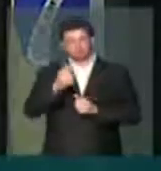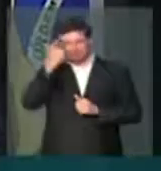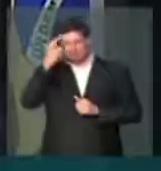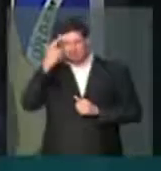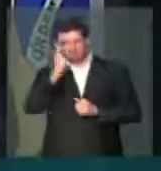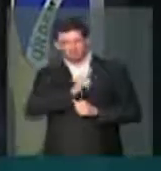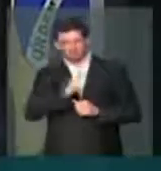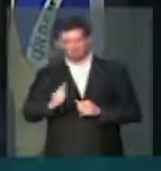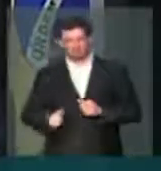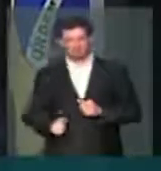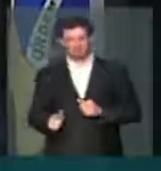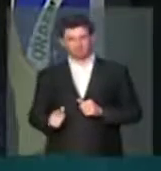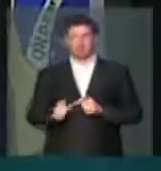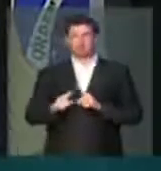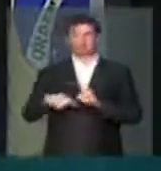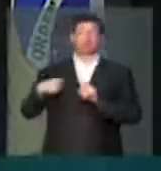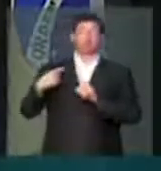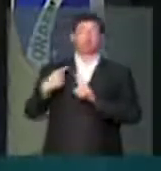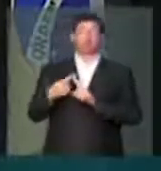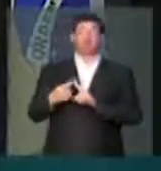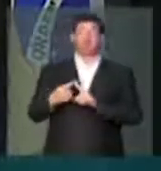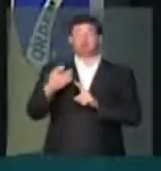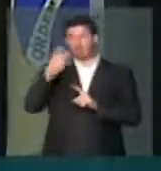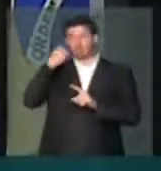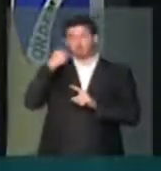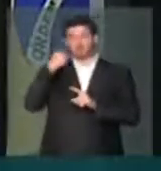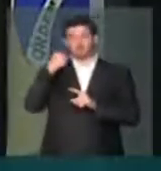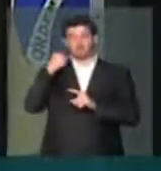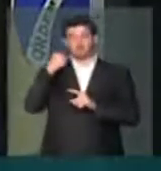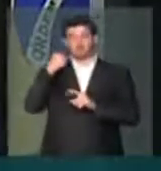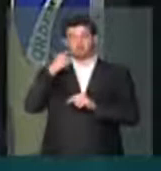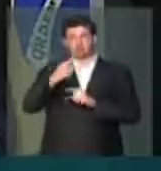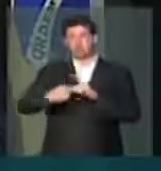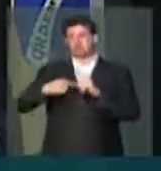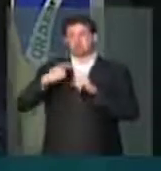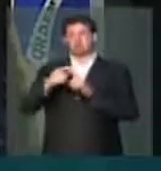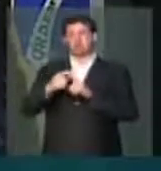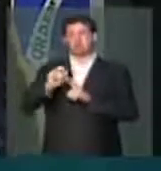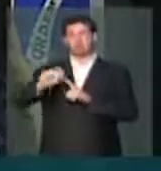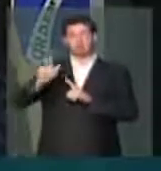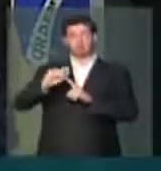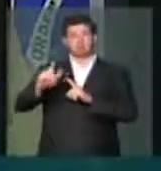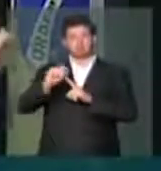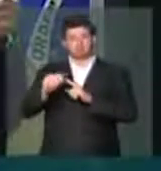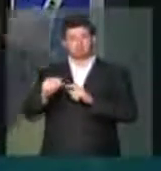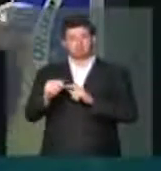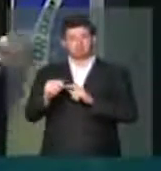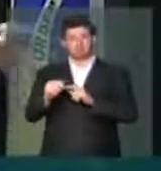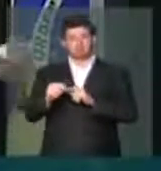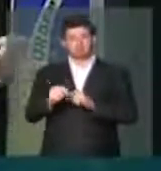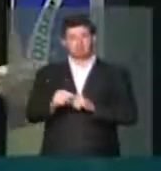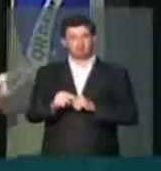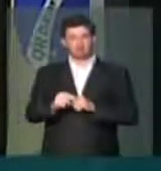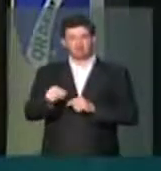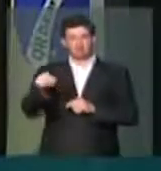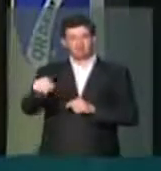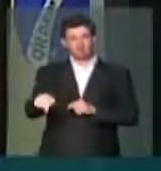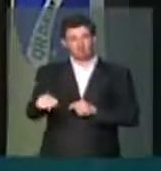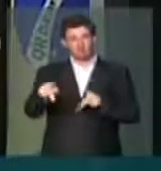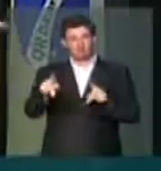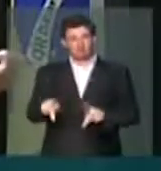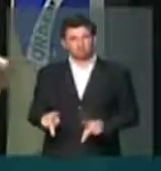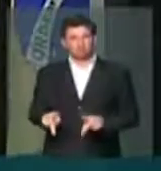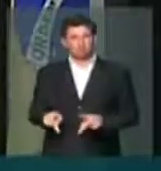o governo faz aumento de arrecadação, aumento de contribuições, e que isso não chega lá na ponta,